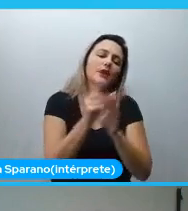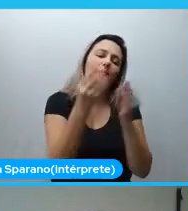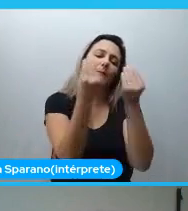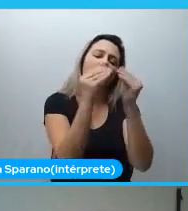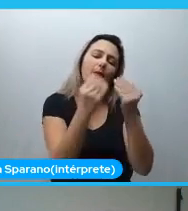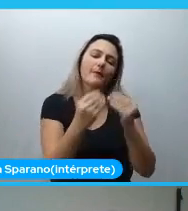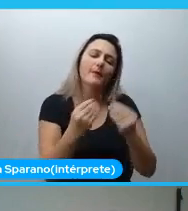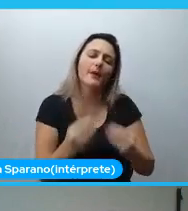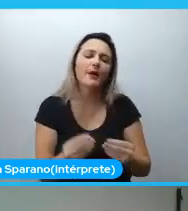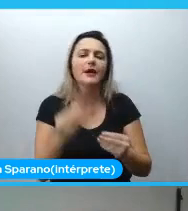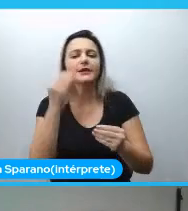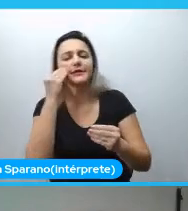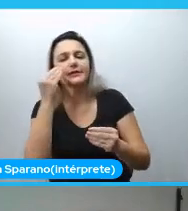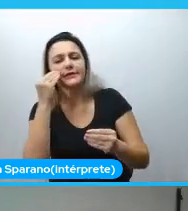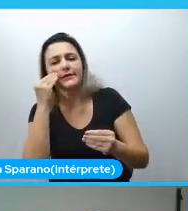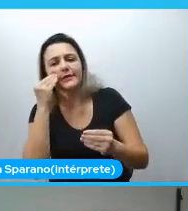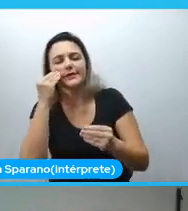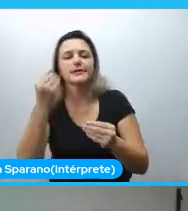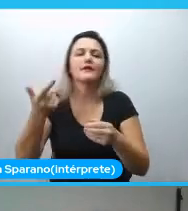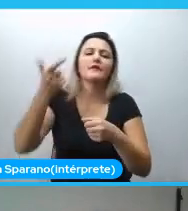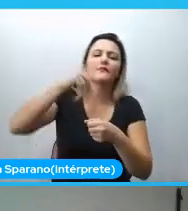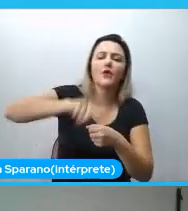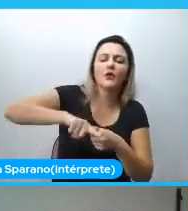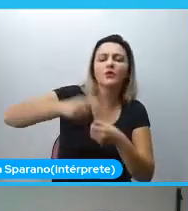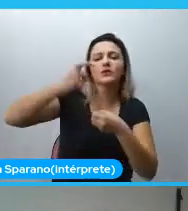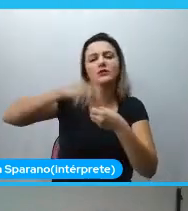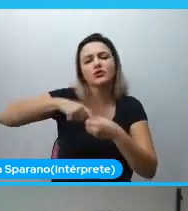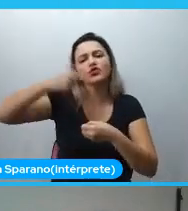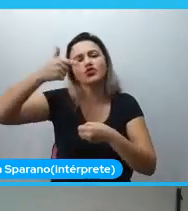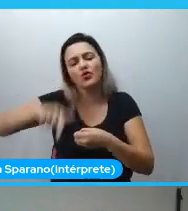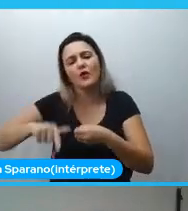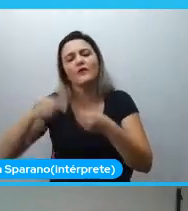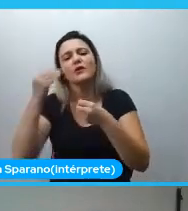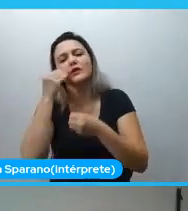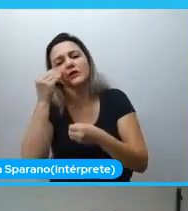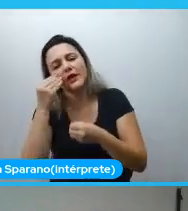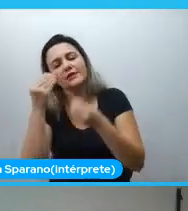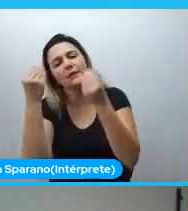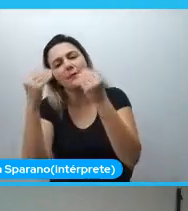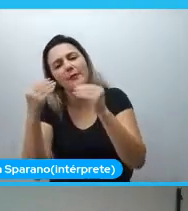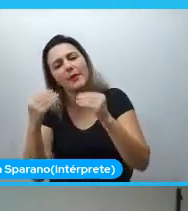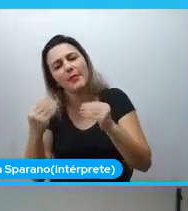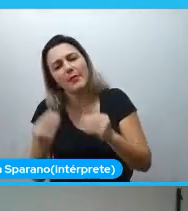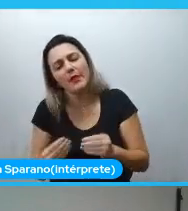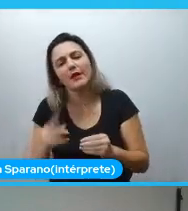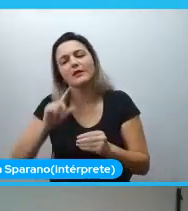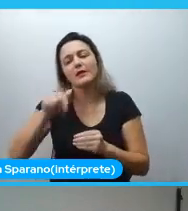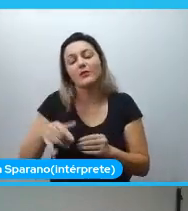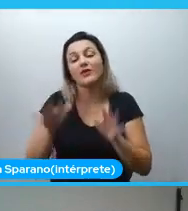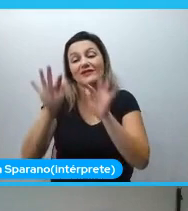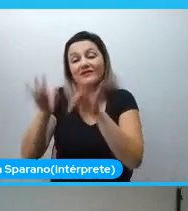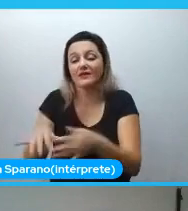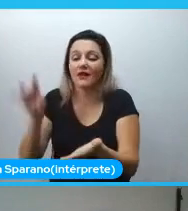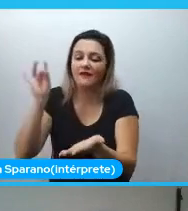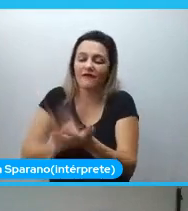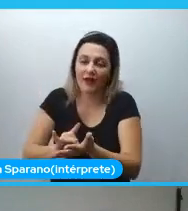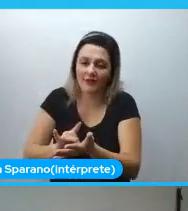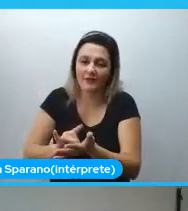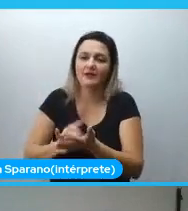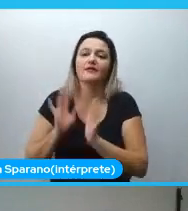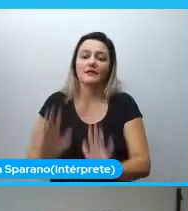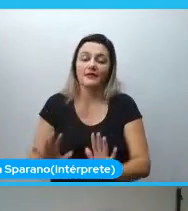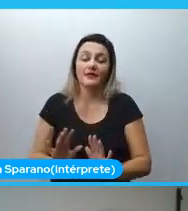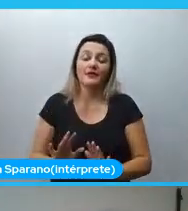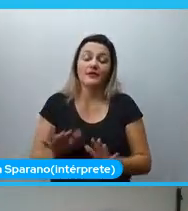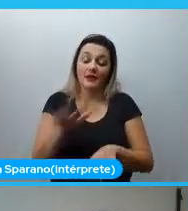testar, retestar, validar. Isso, pela minha experiência, não é tão comum em computação. Em computação, algumas coisas já estão